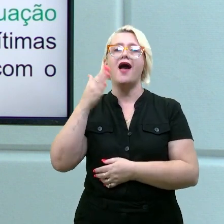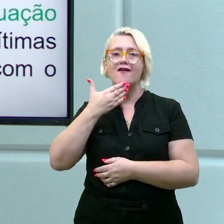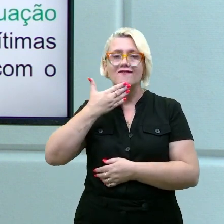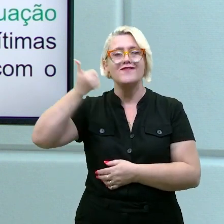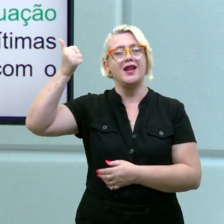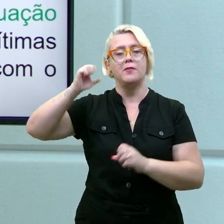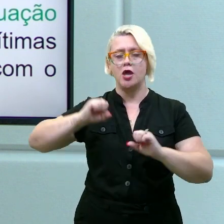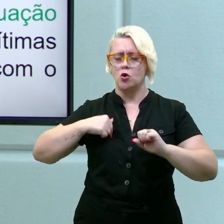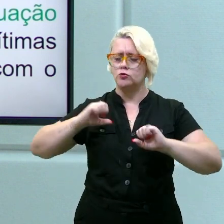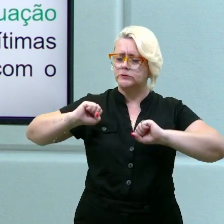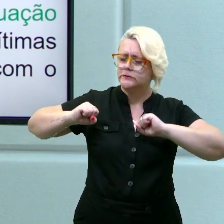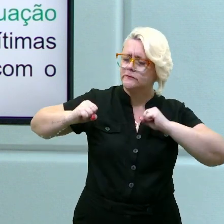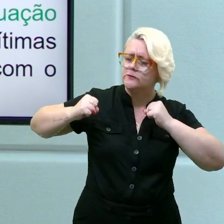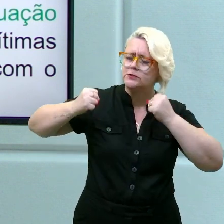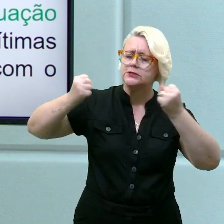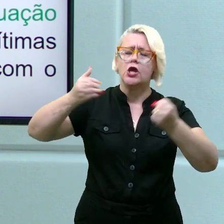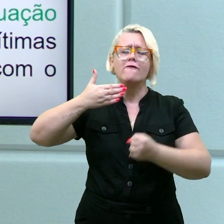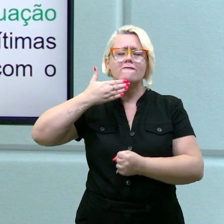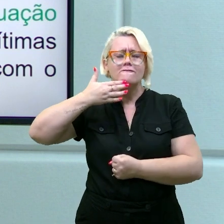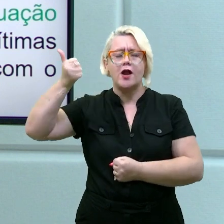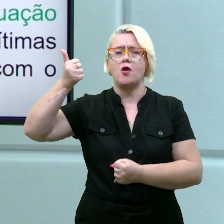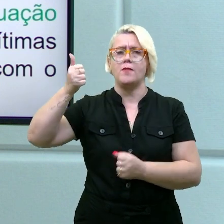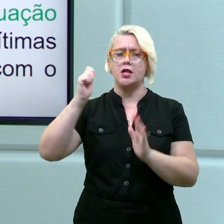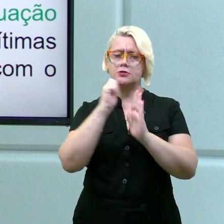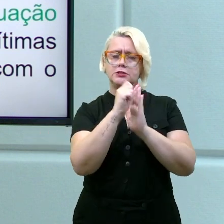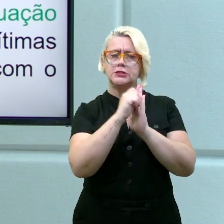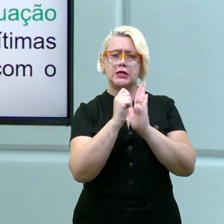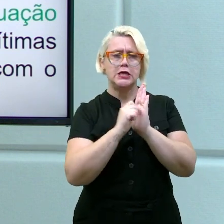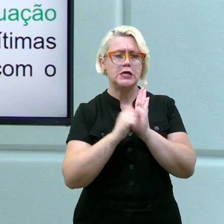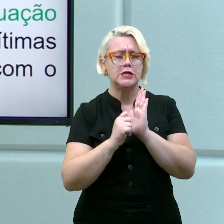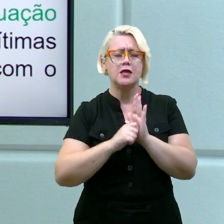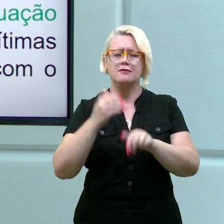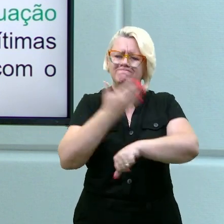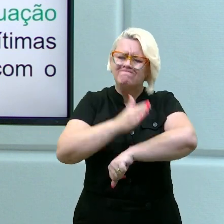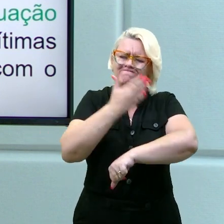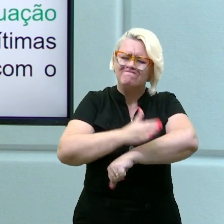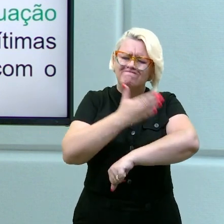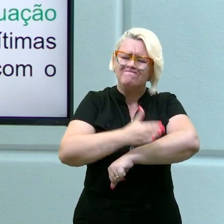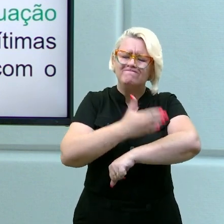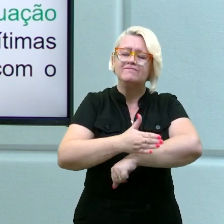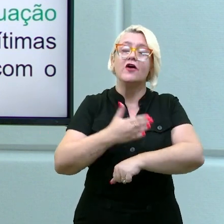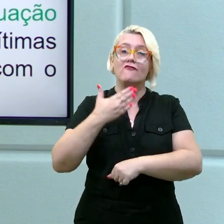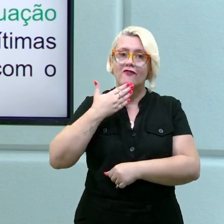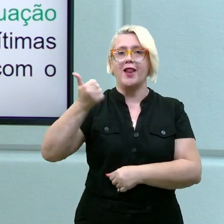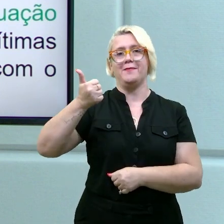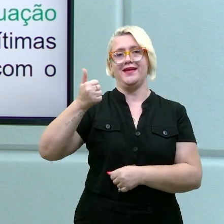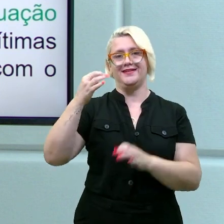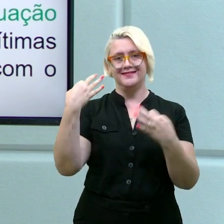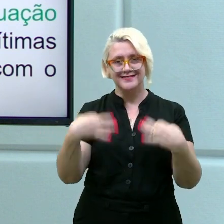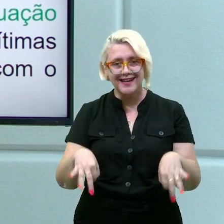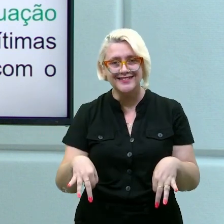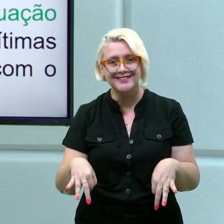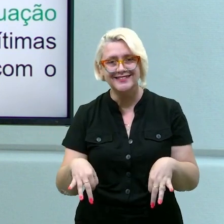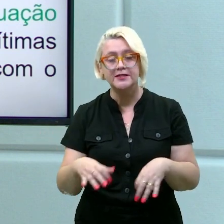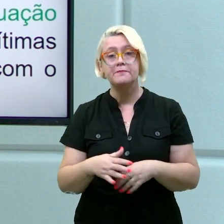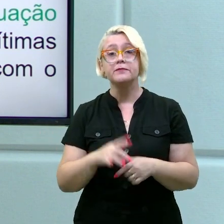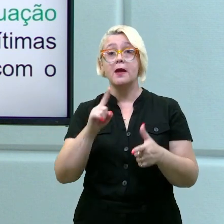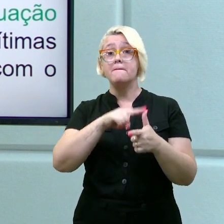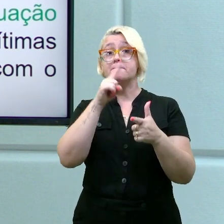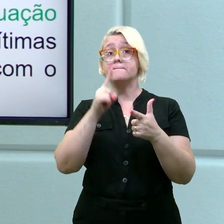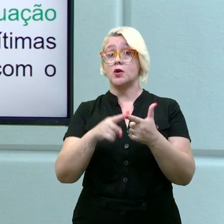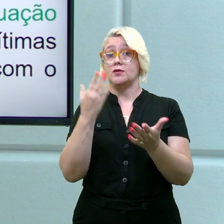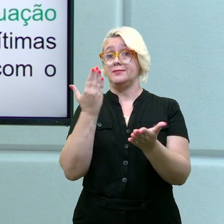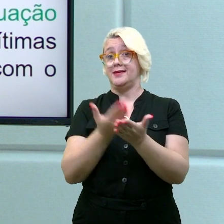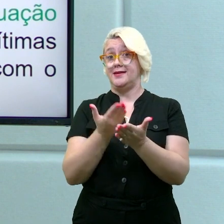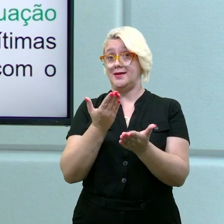O esforço valeu a pena, o treino, a escrita, incansável. Vale a pena sim, certo? E na próxima